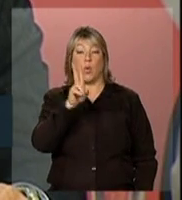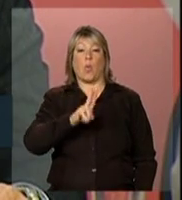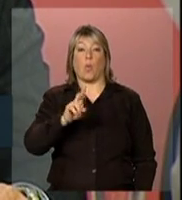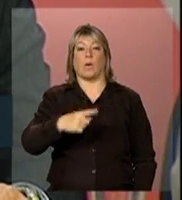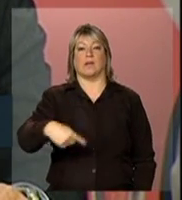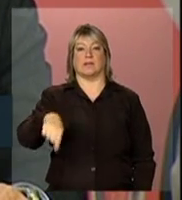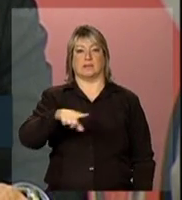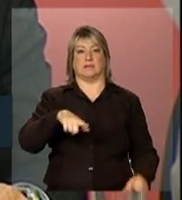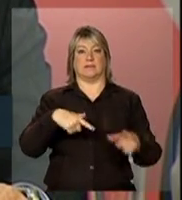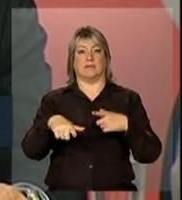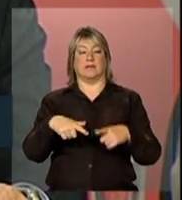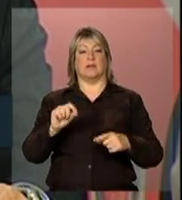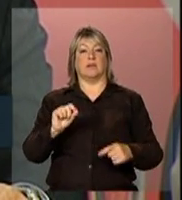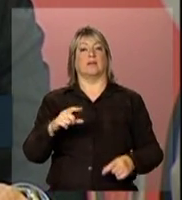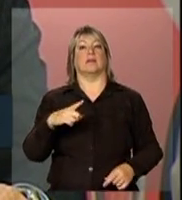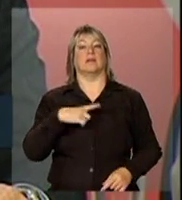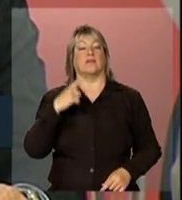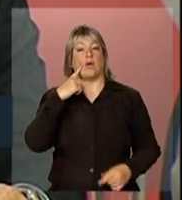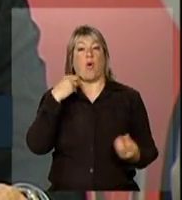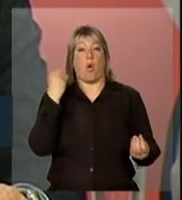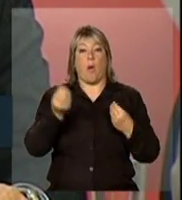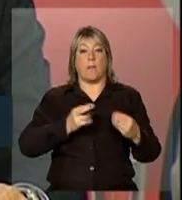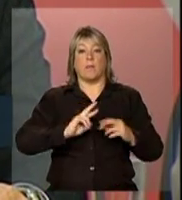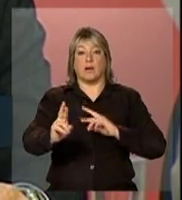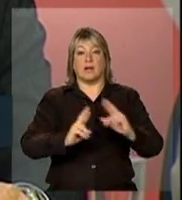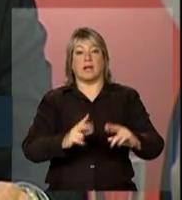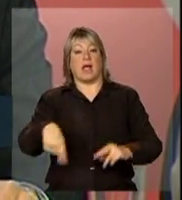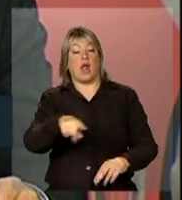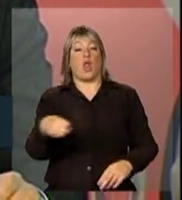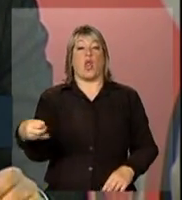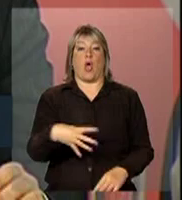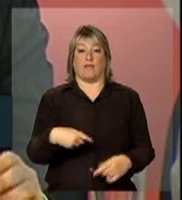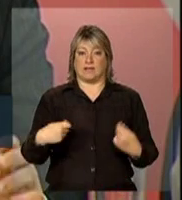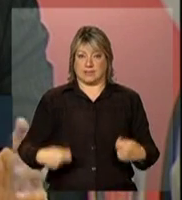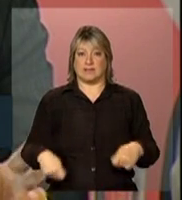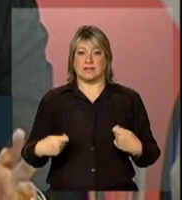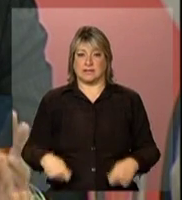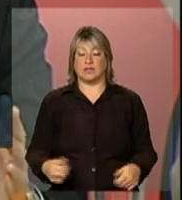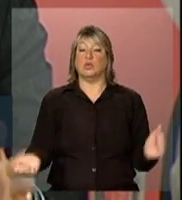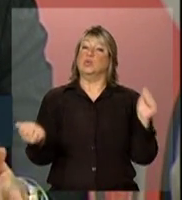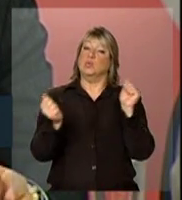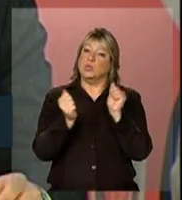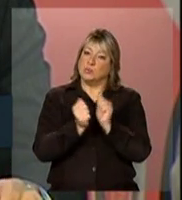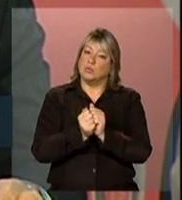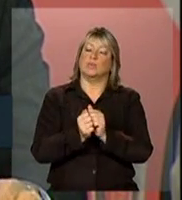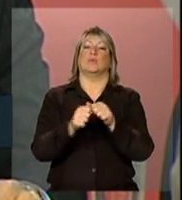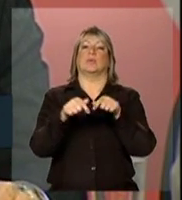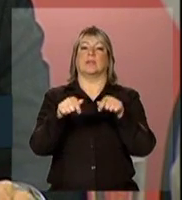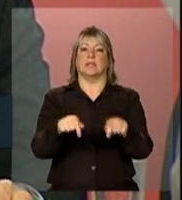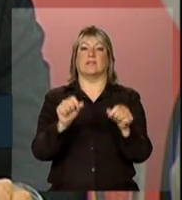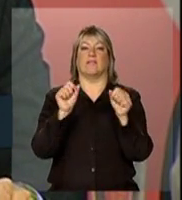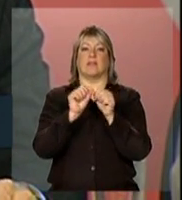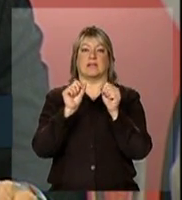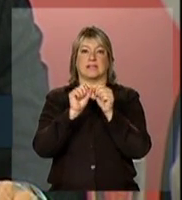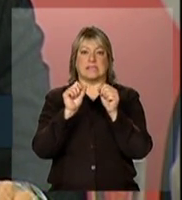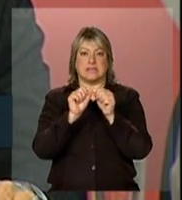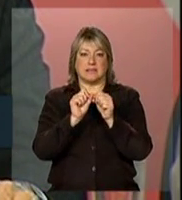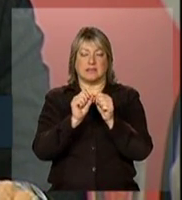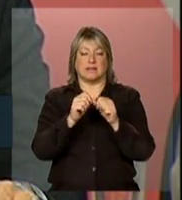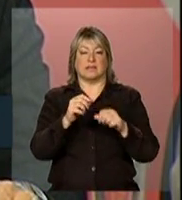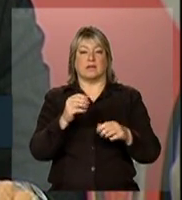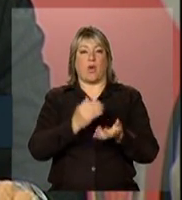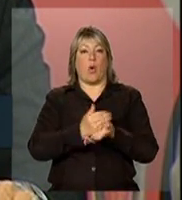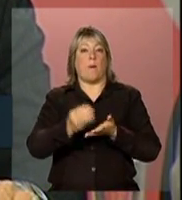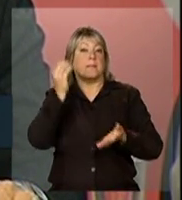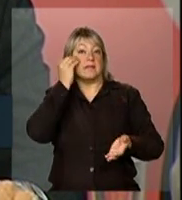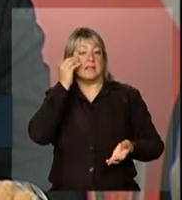têm dado resposta a essas novas necessidades e, junto com isso, nós vamos estruturar a partir da experiência que